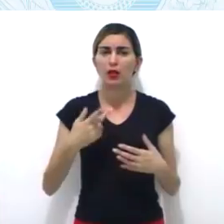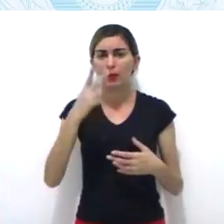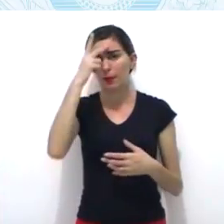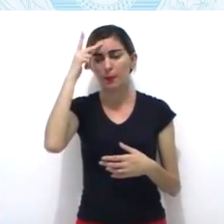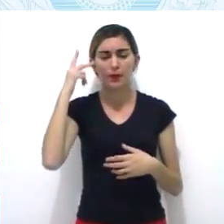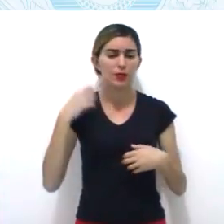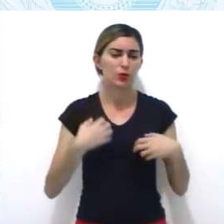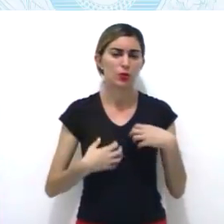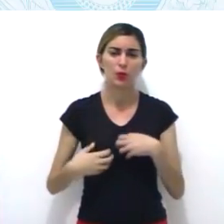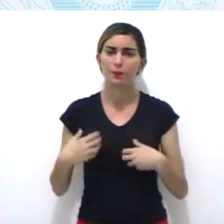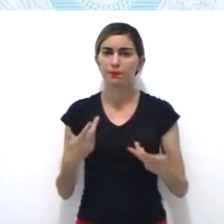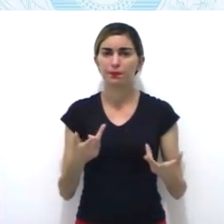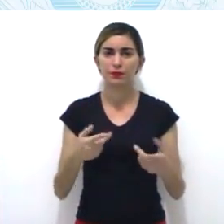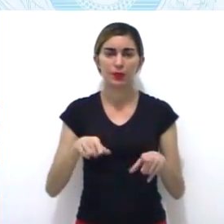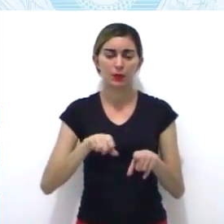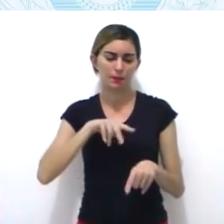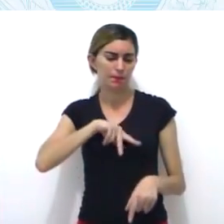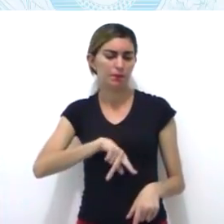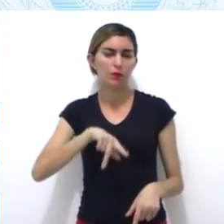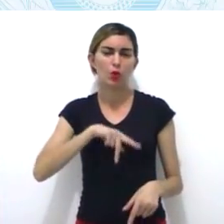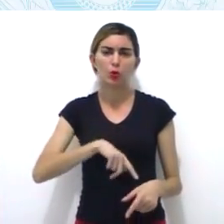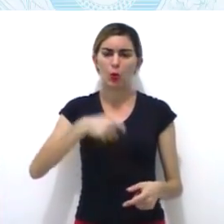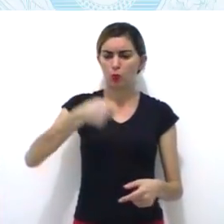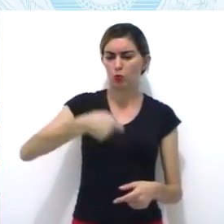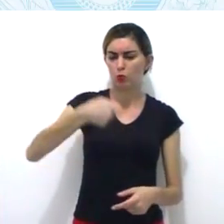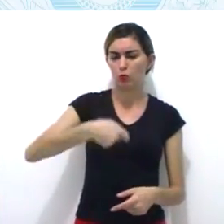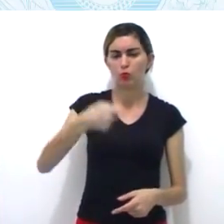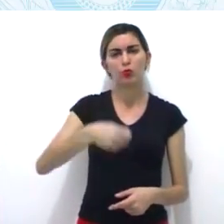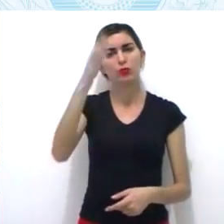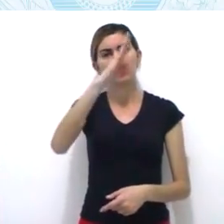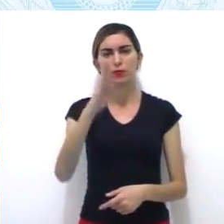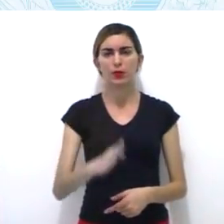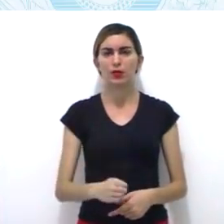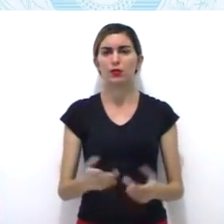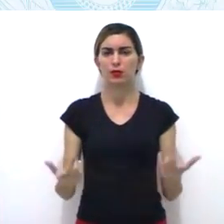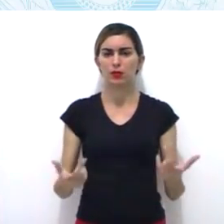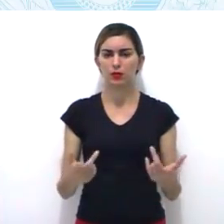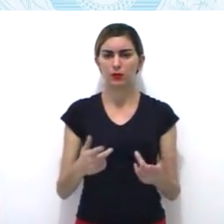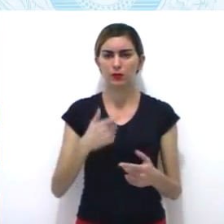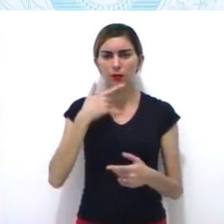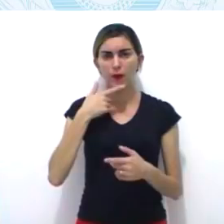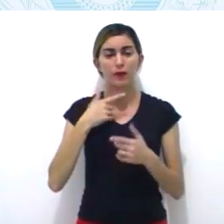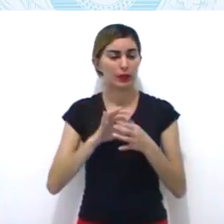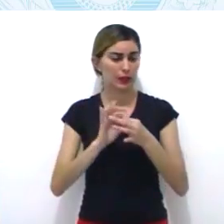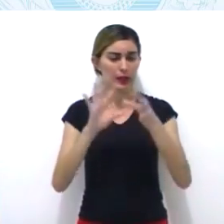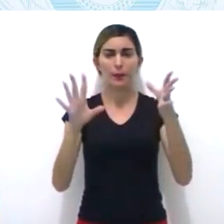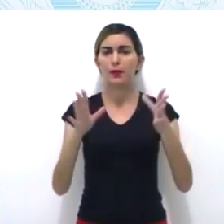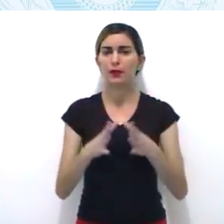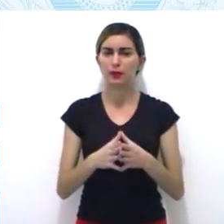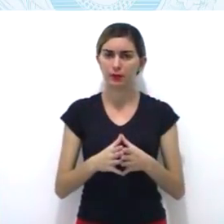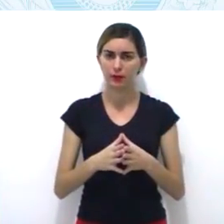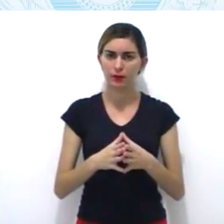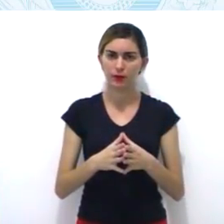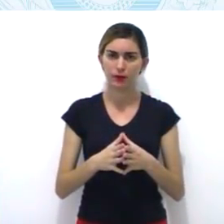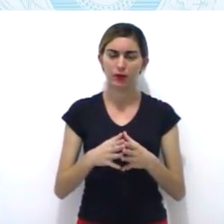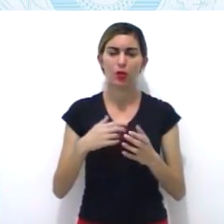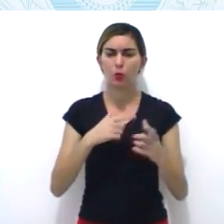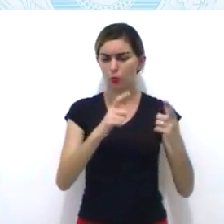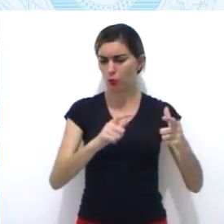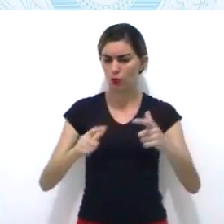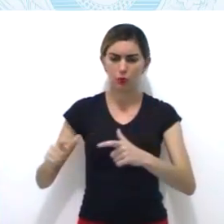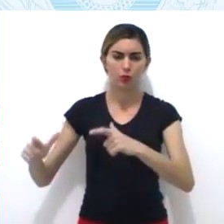em vários setores da sociedade baiana. Então, qual era o objetivo principal desse movimento?